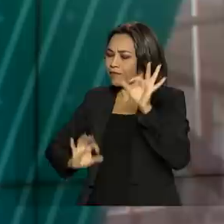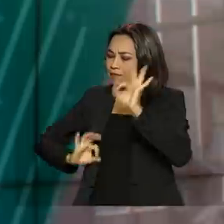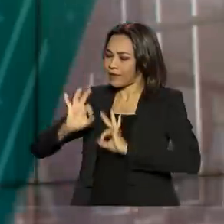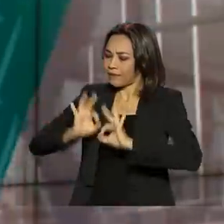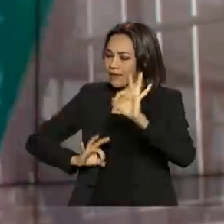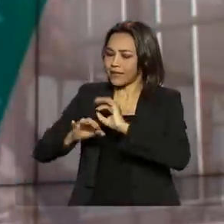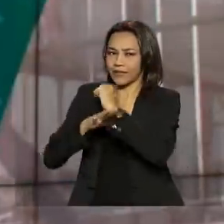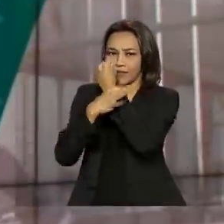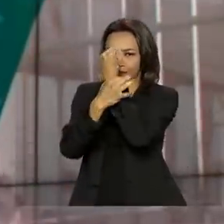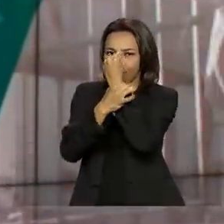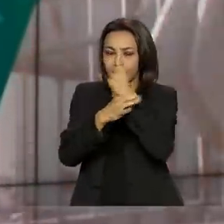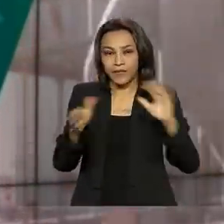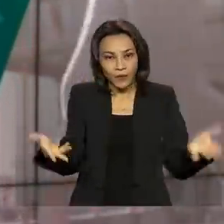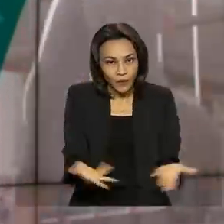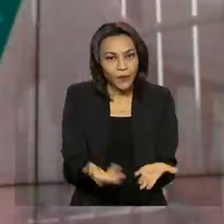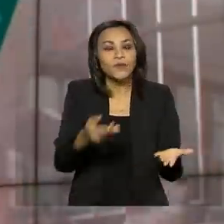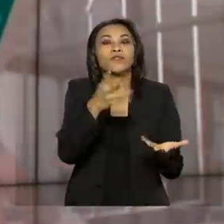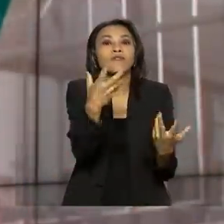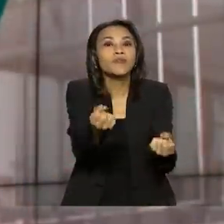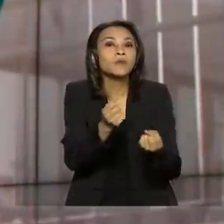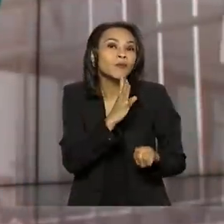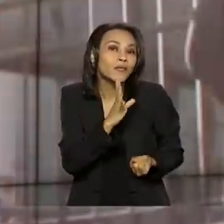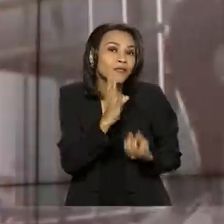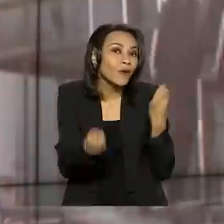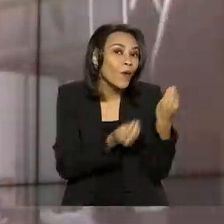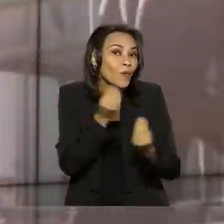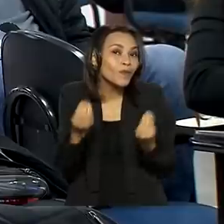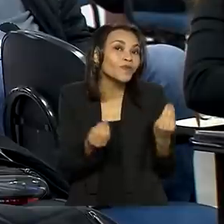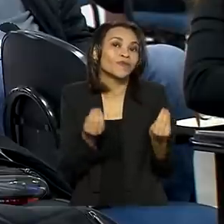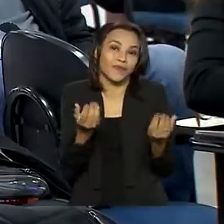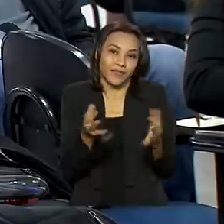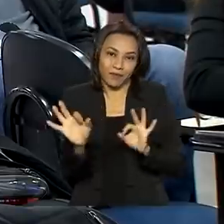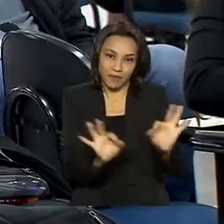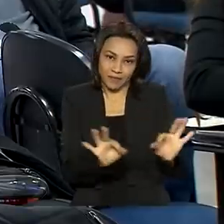Hoje vamos conhecer a operação para evitar fraudes na prova.